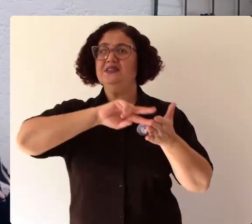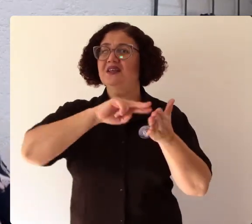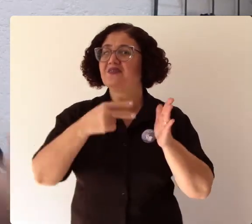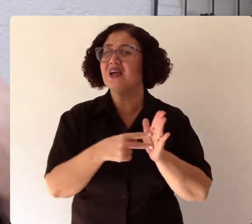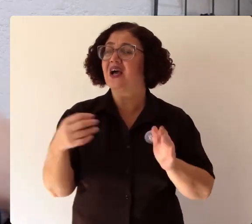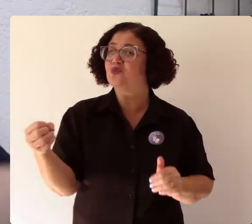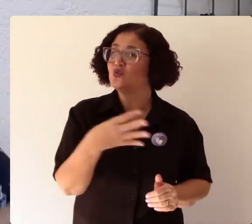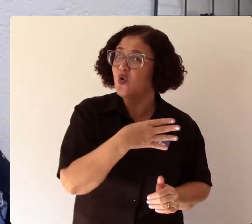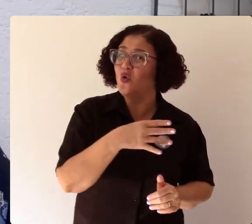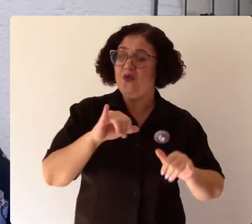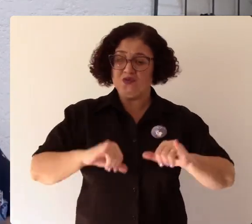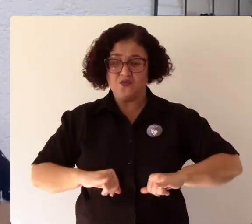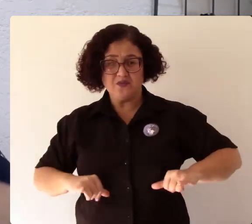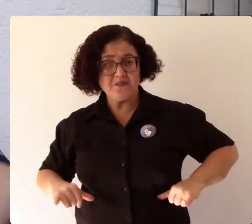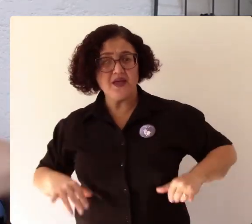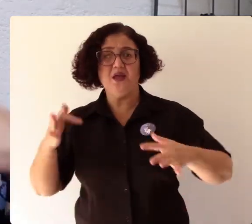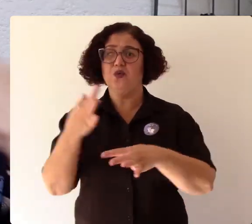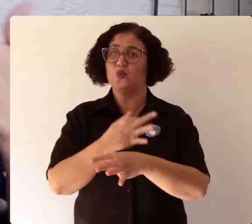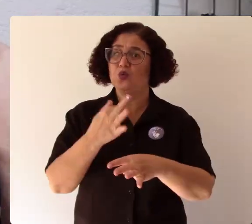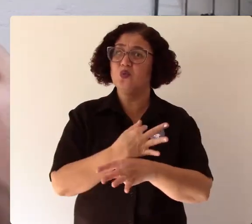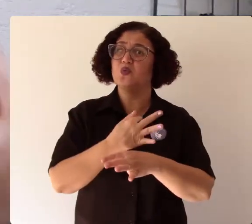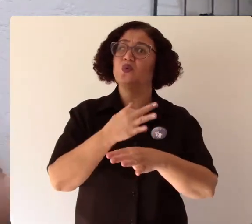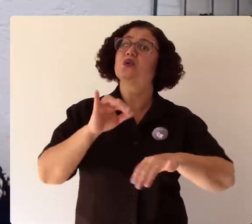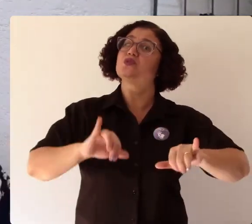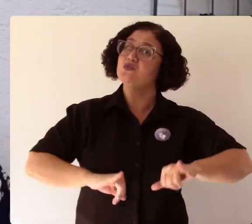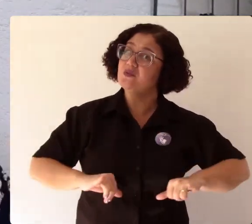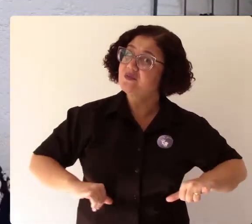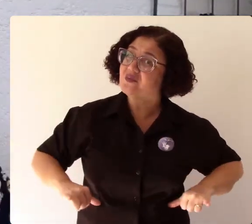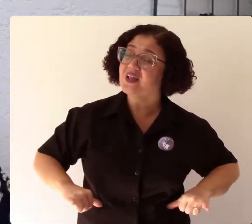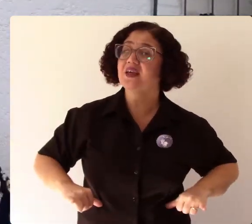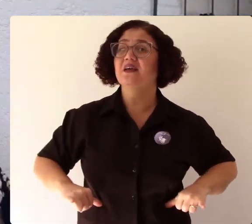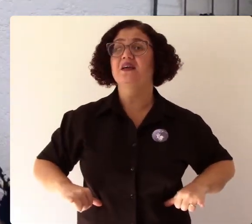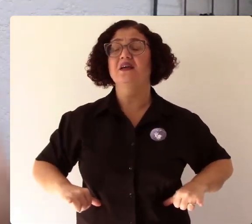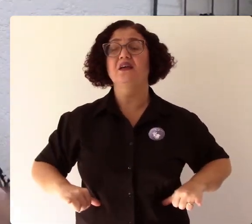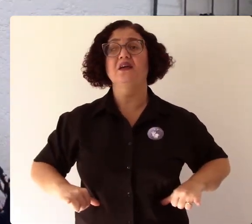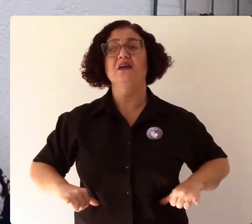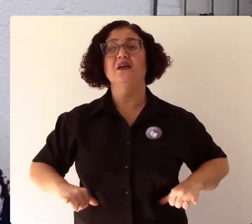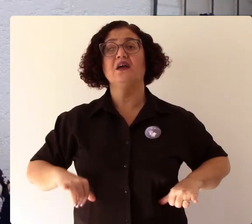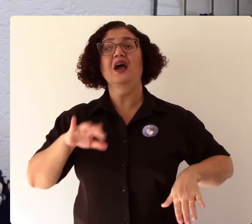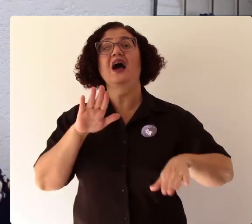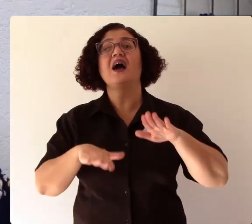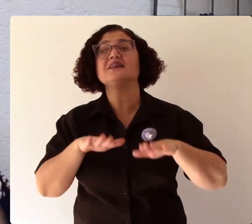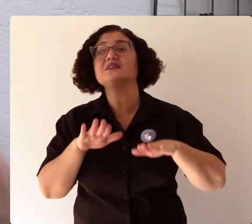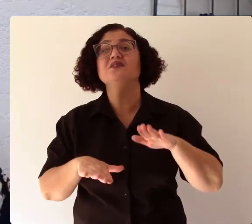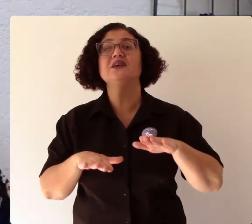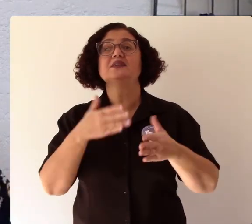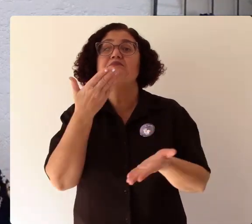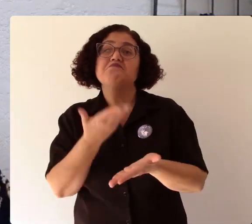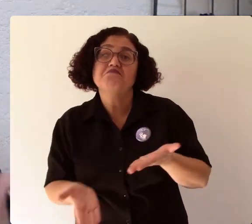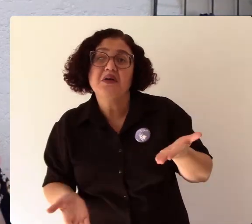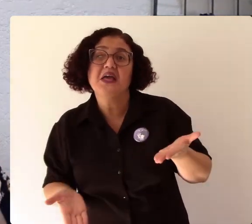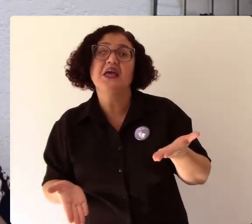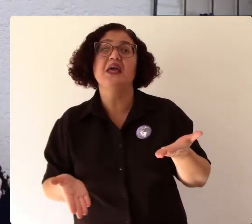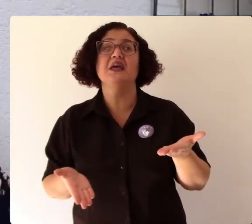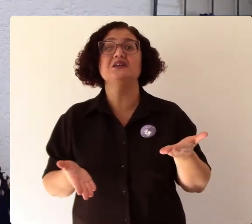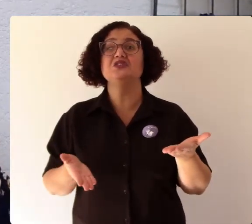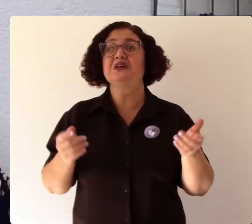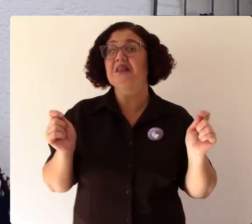sofre e lida com sofrimento que tem perdas tem lacunas